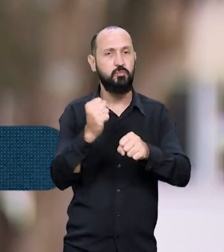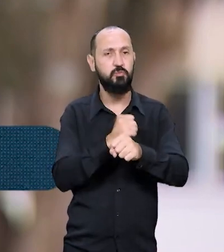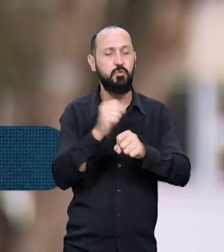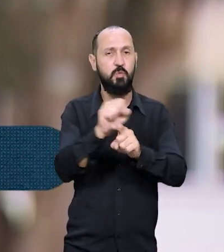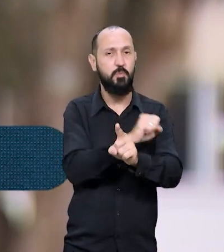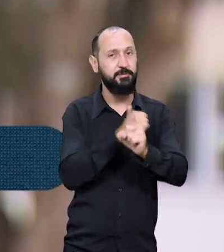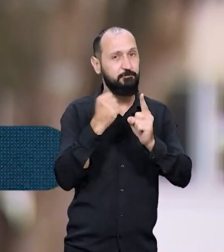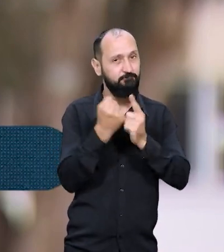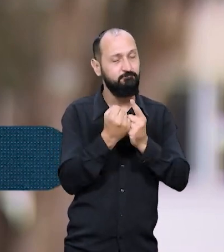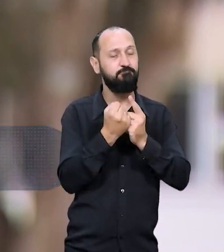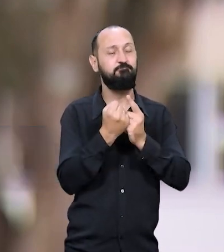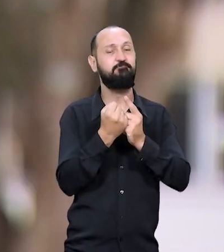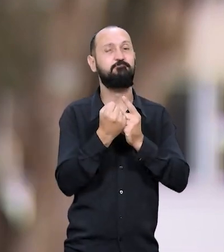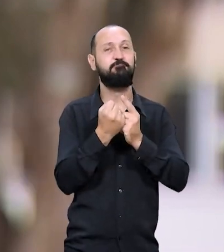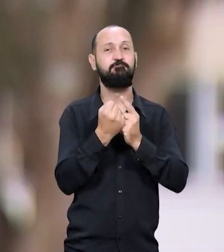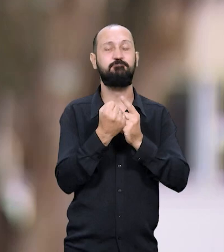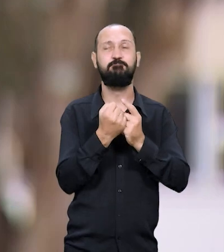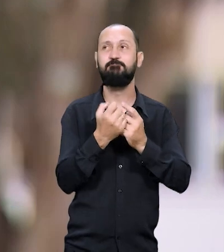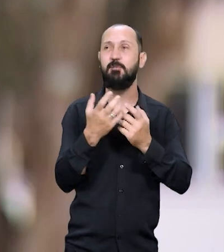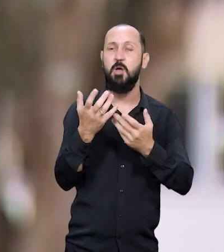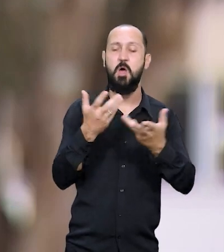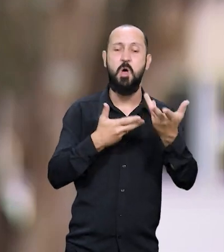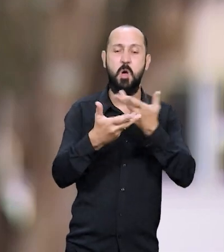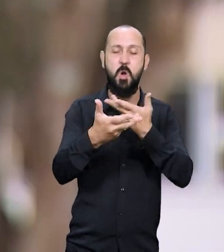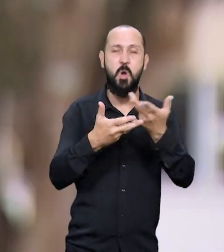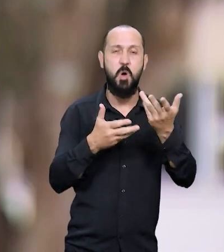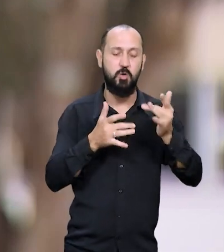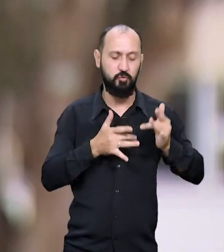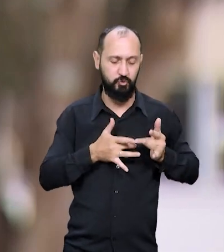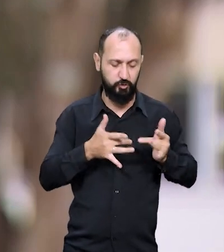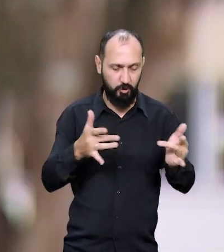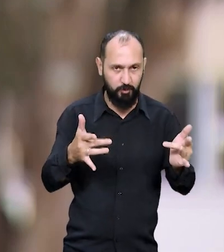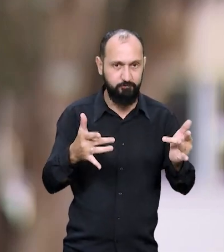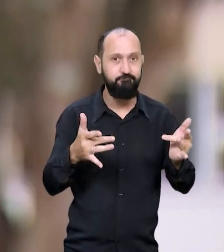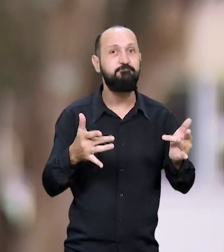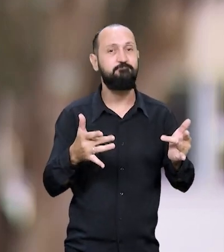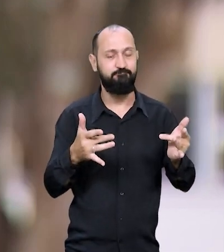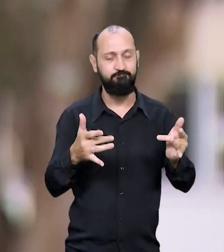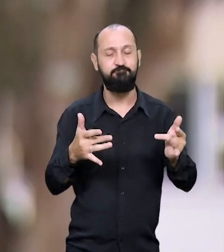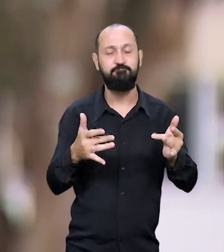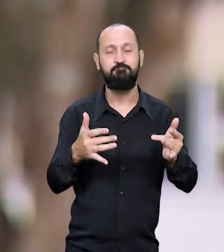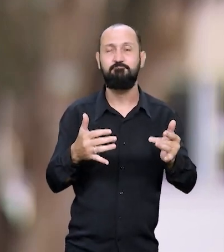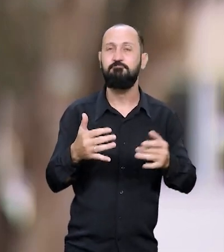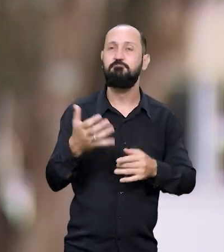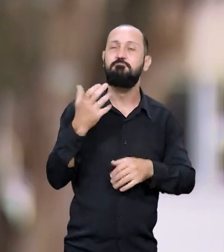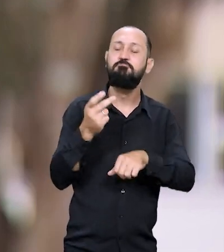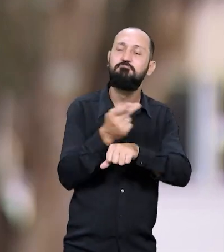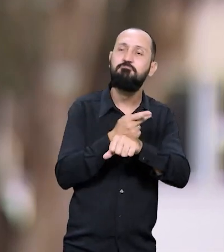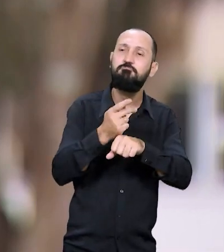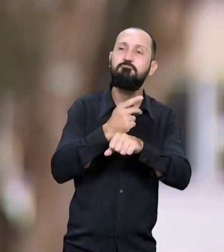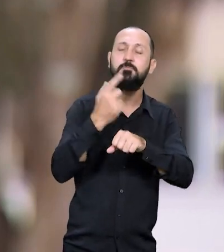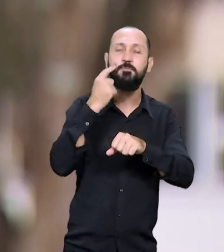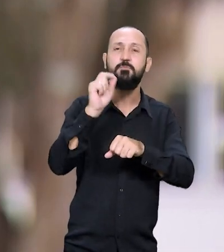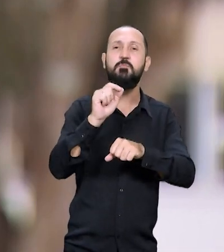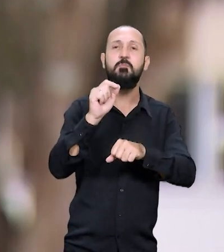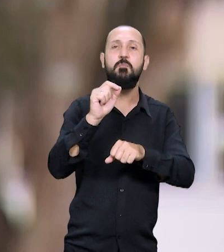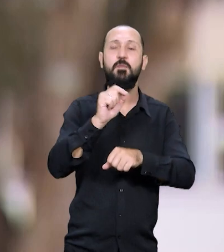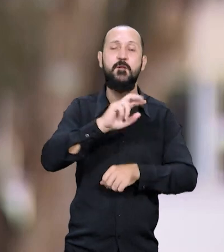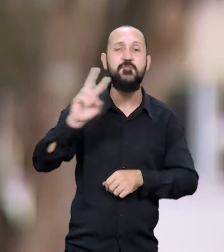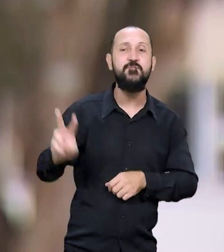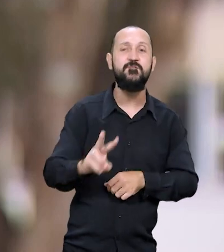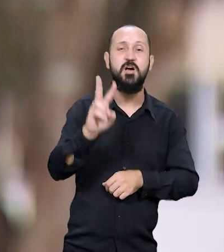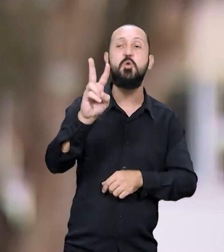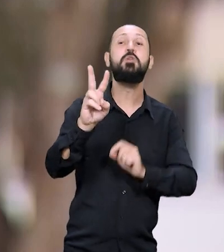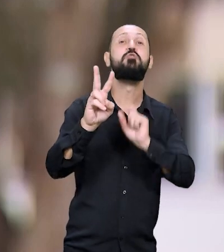mais solidária. A gente busca que valorize as pessoas,